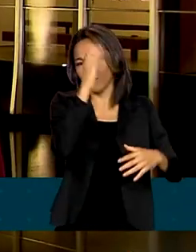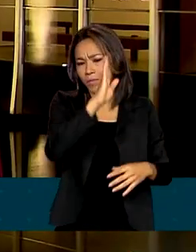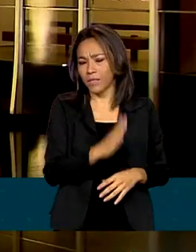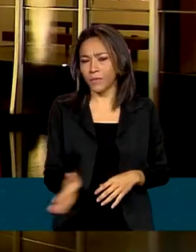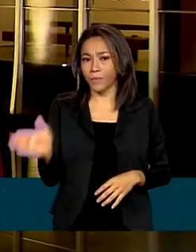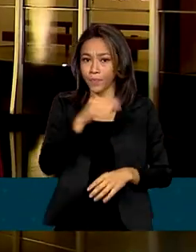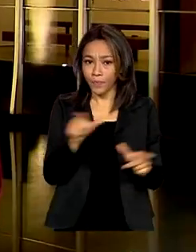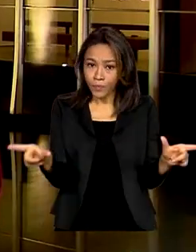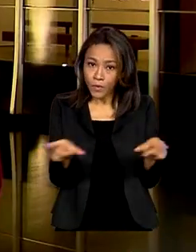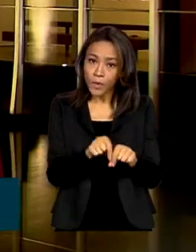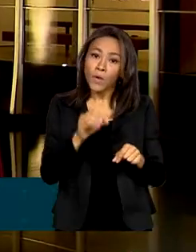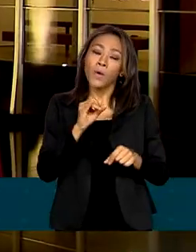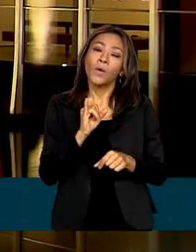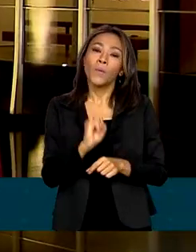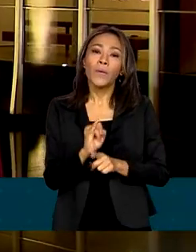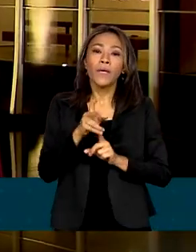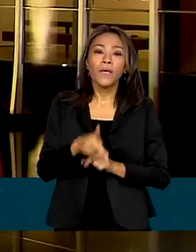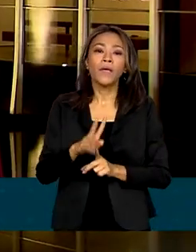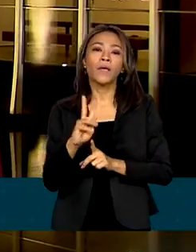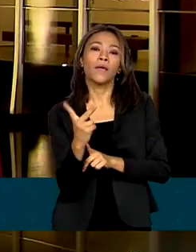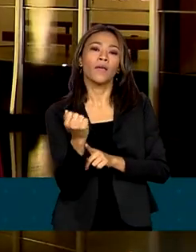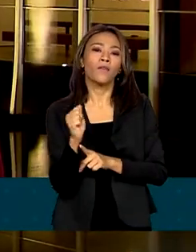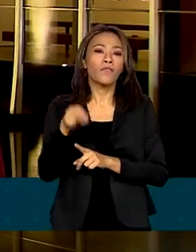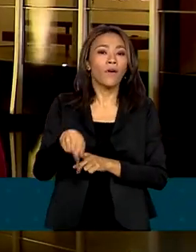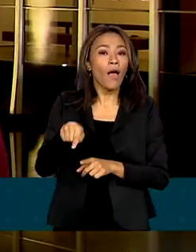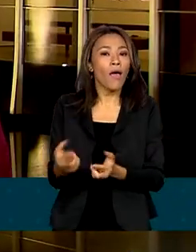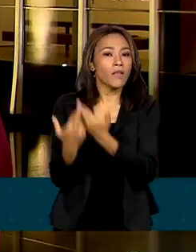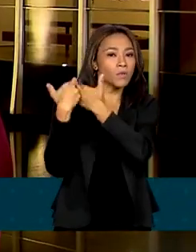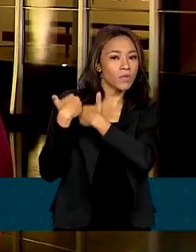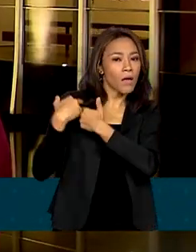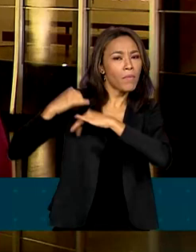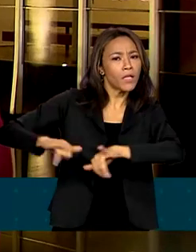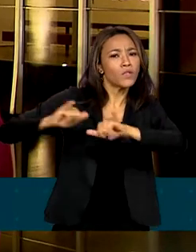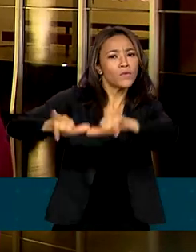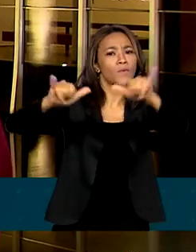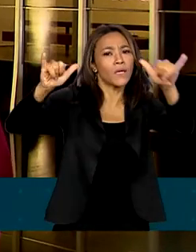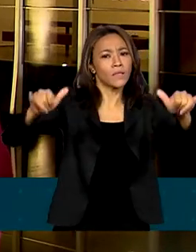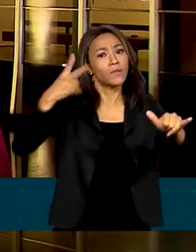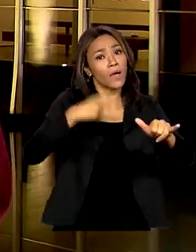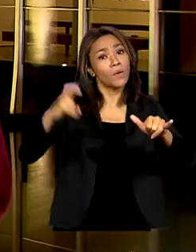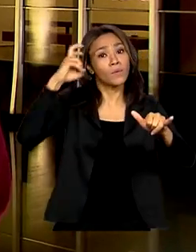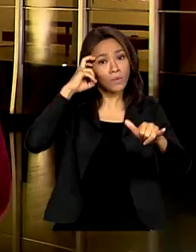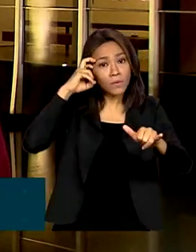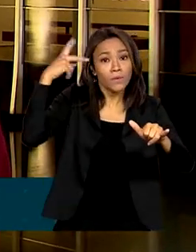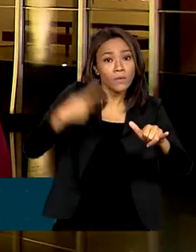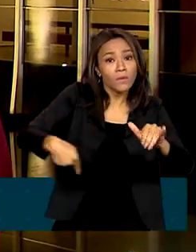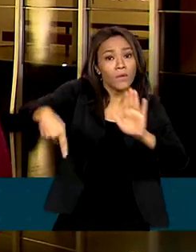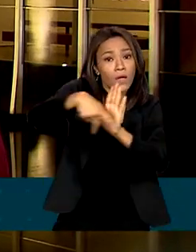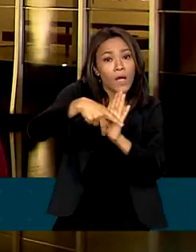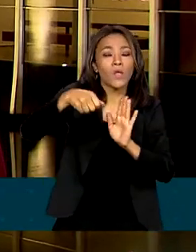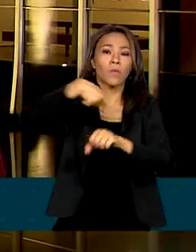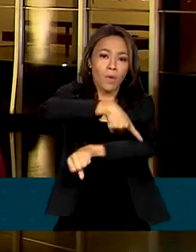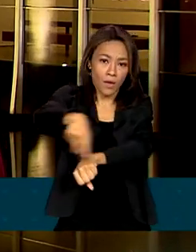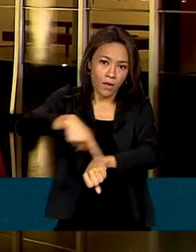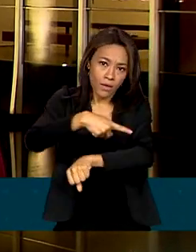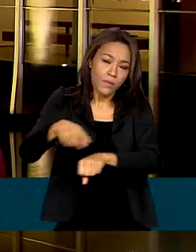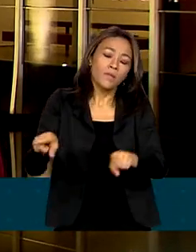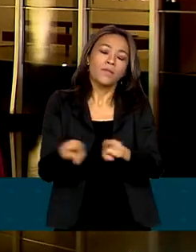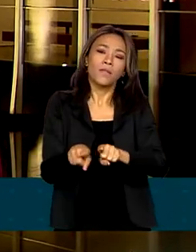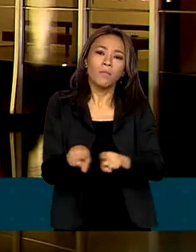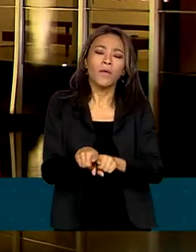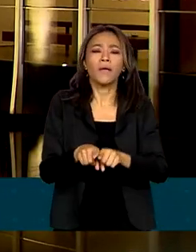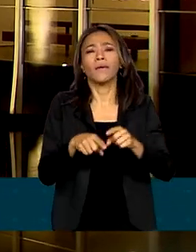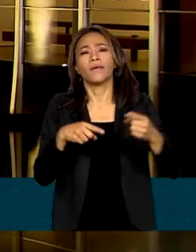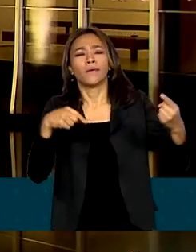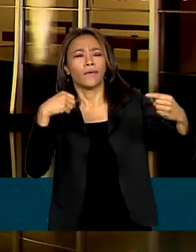é o responsável pela preservação e pela divulgação do patrimônio material e imaterial do país, inclusive do conjunto